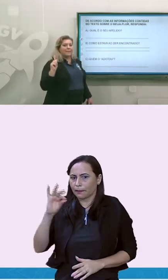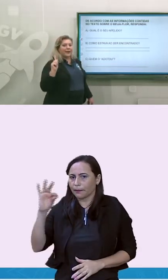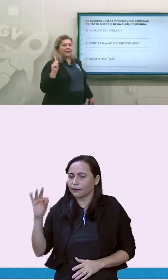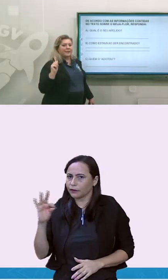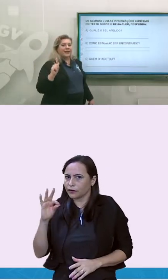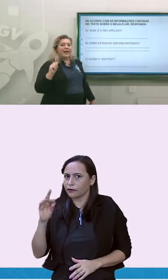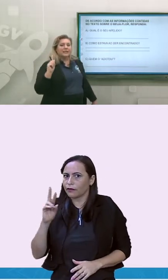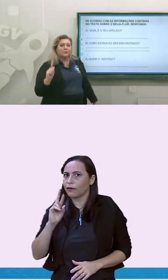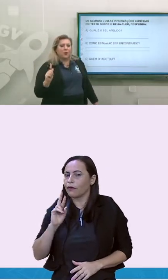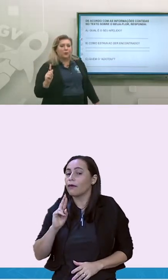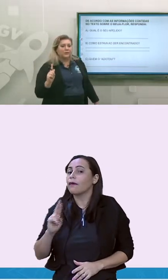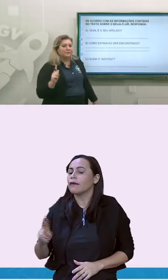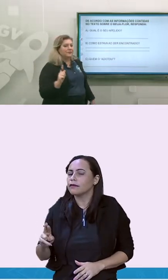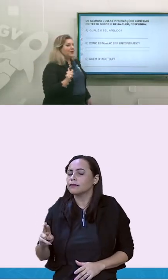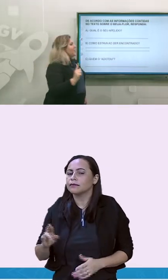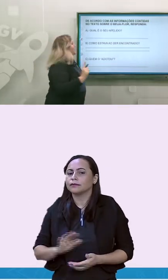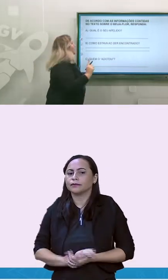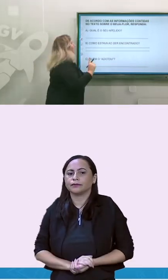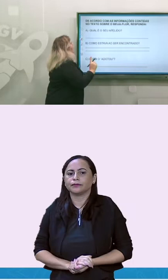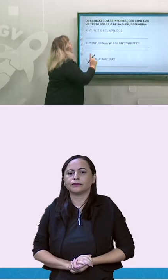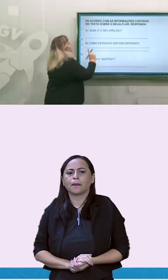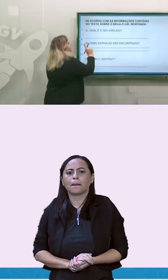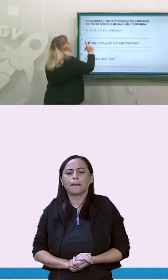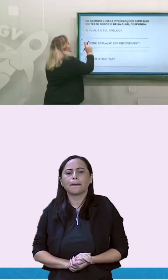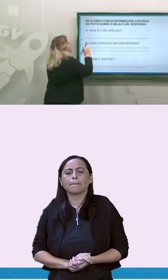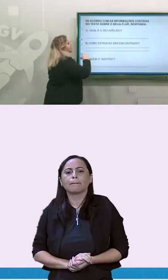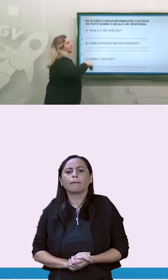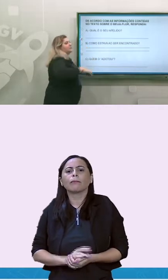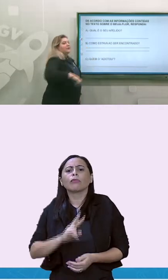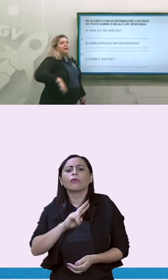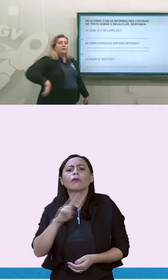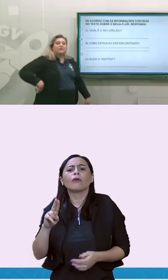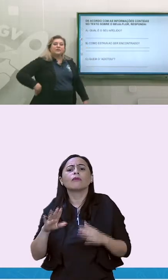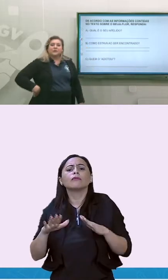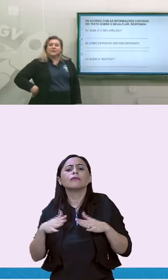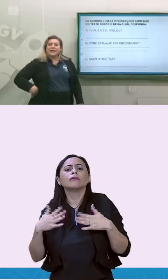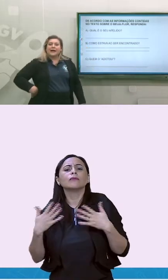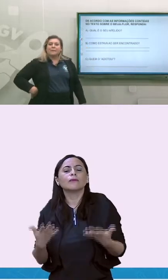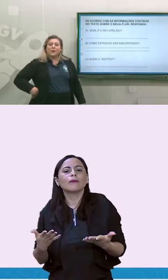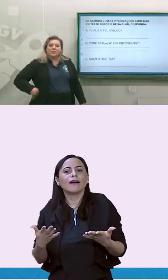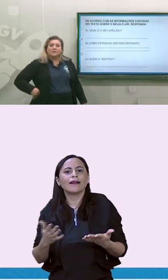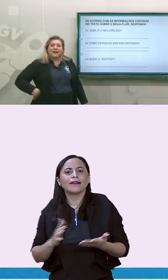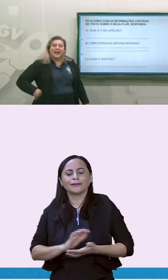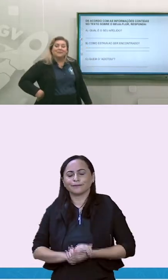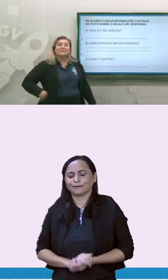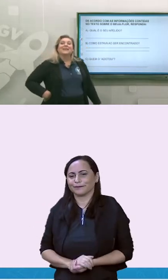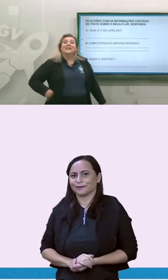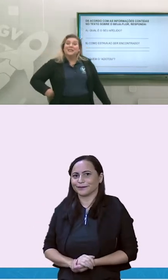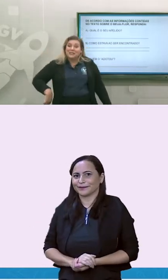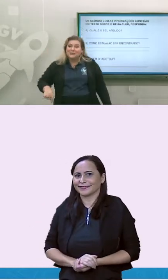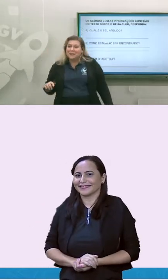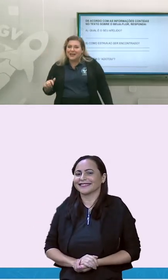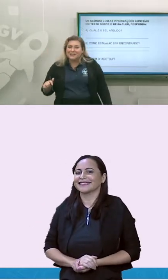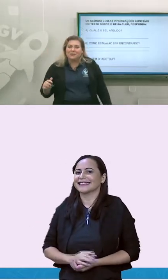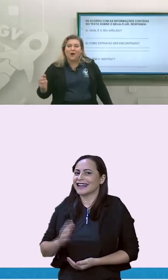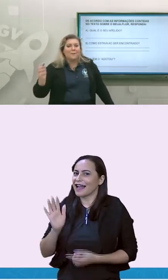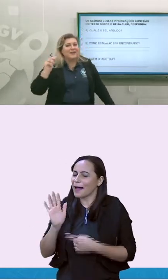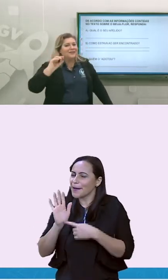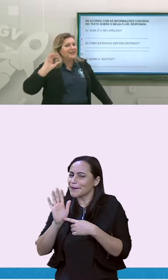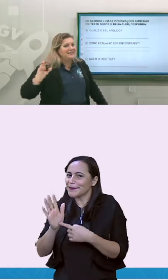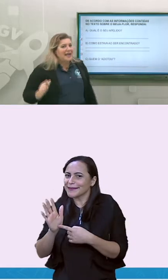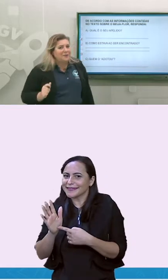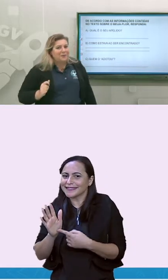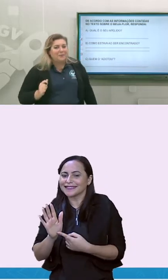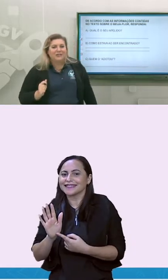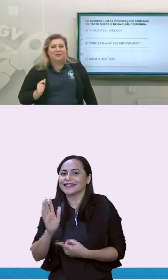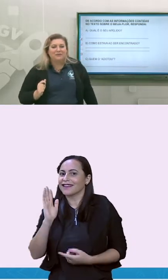sobre o Barnabé. Responda. Qual é o seu apelido? E, professora, você acabou de falar. Isso mesmo. Qual é